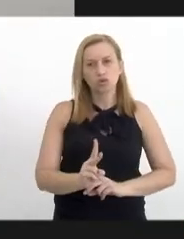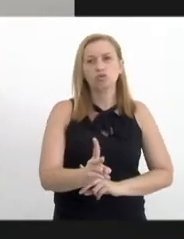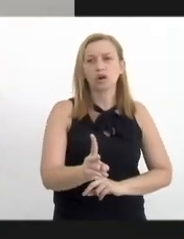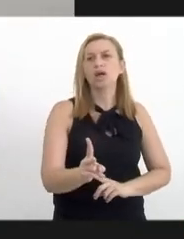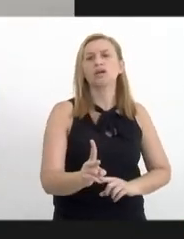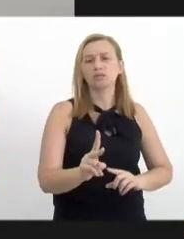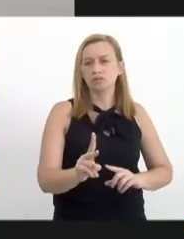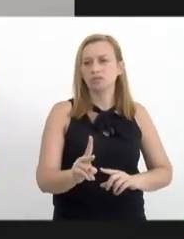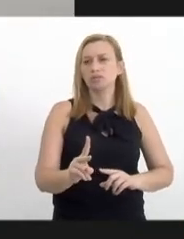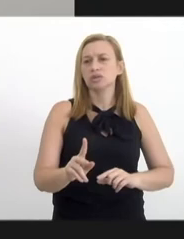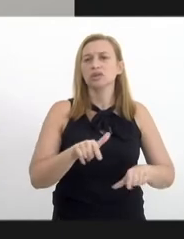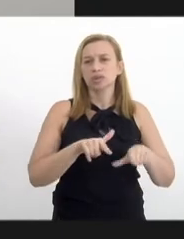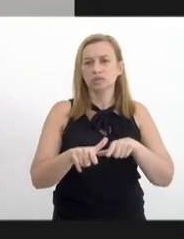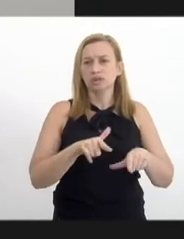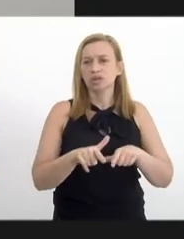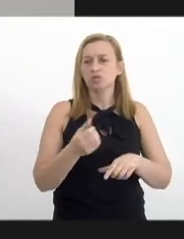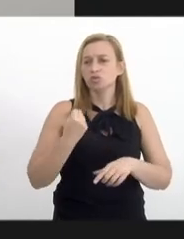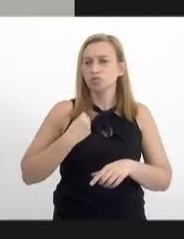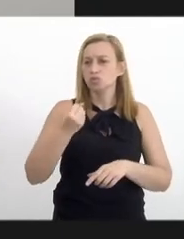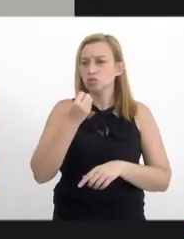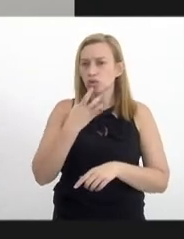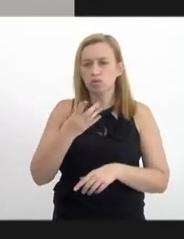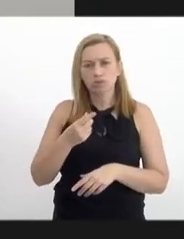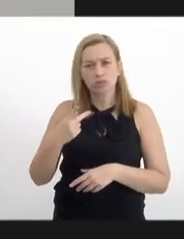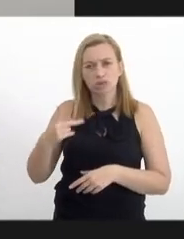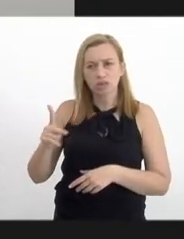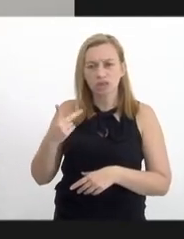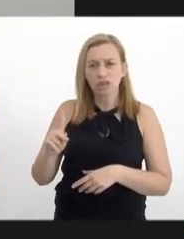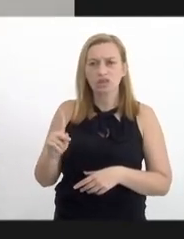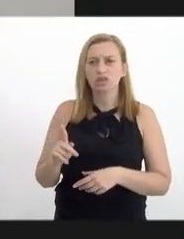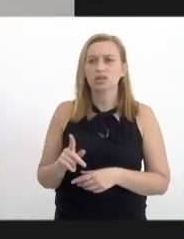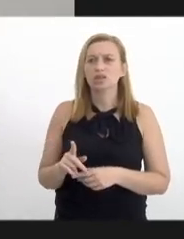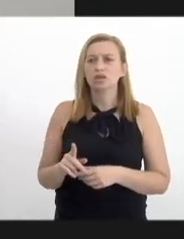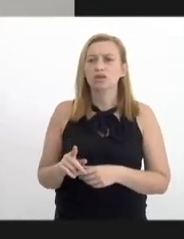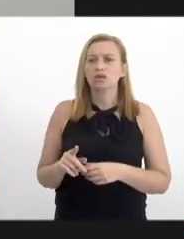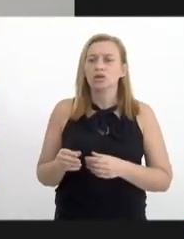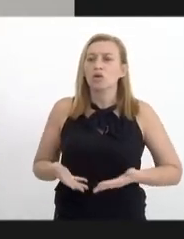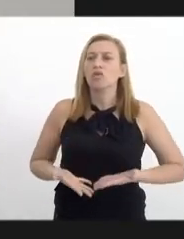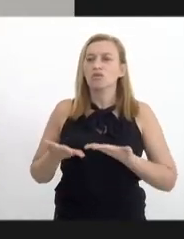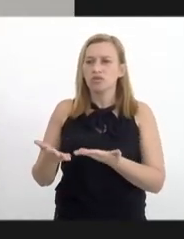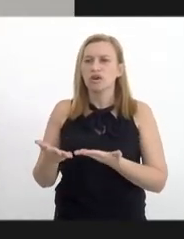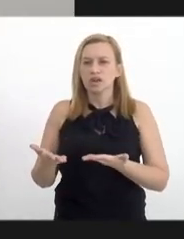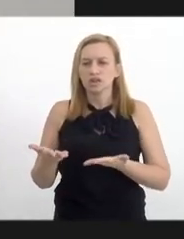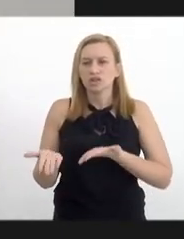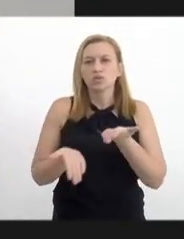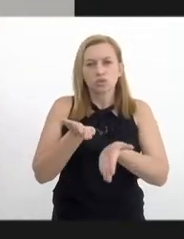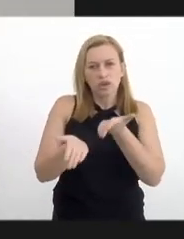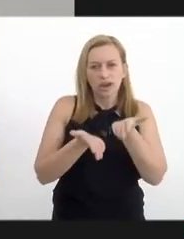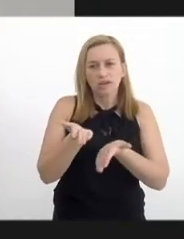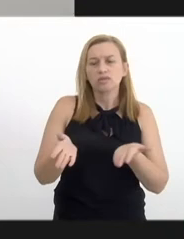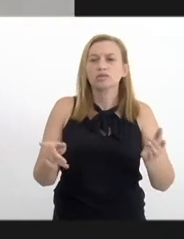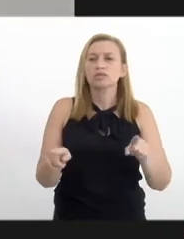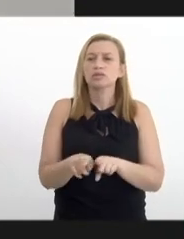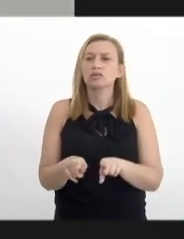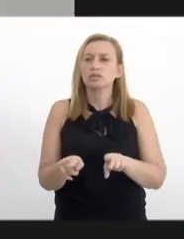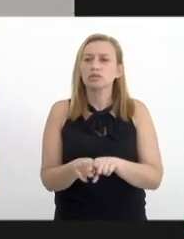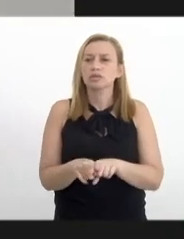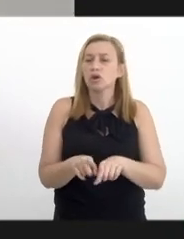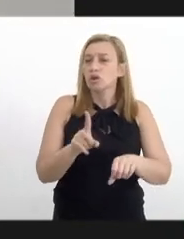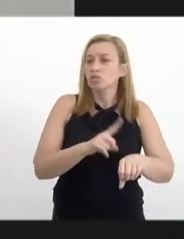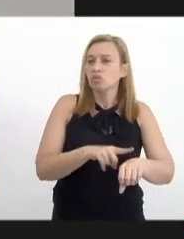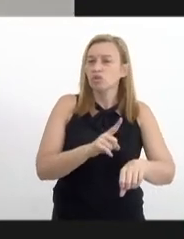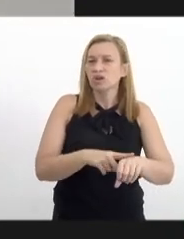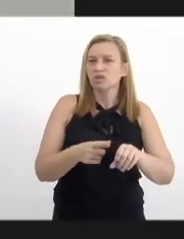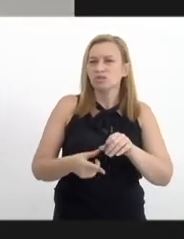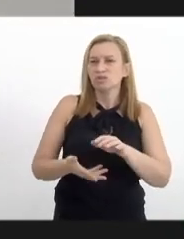funcionamento, a maior parte deles com bastante oferta de cuidado, independentemente, inclusive, no momento, inclusive,